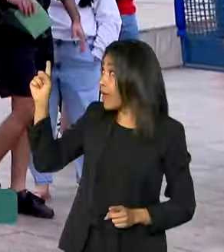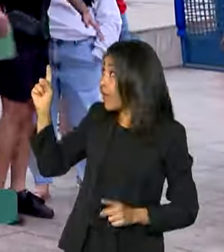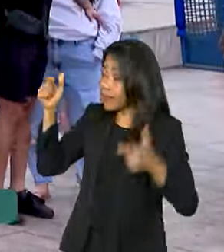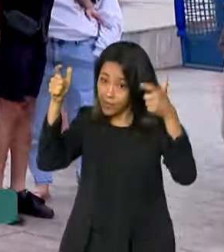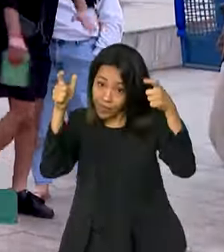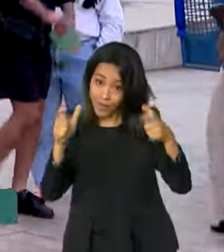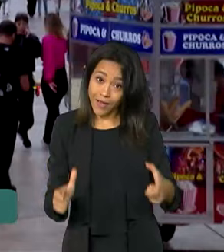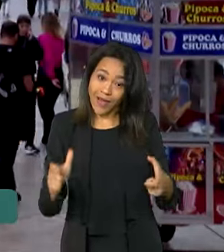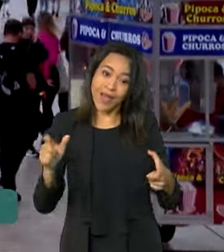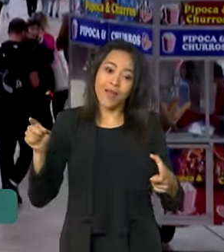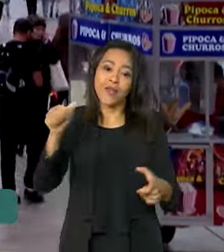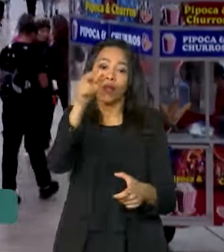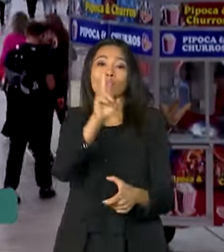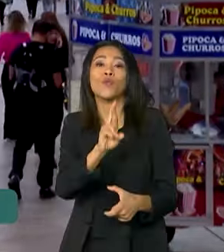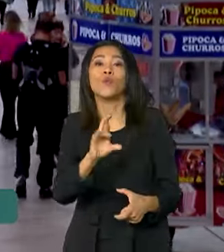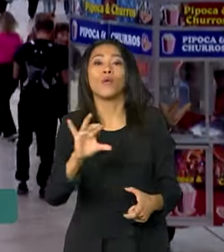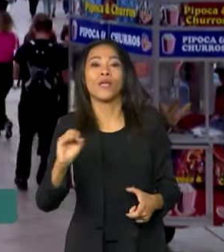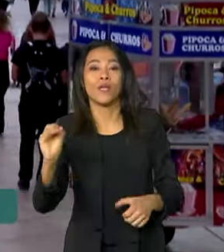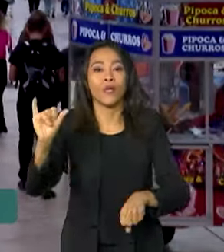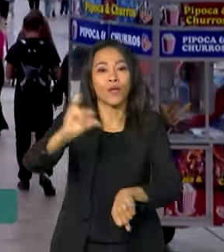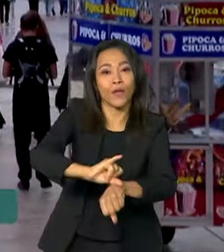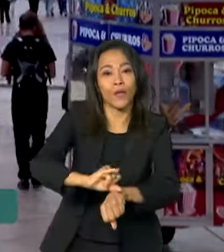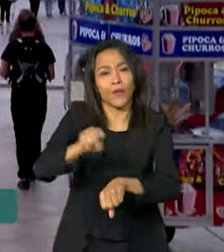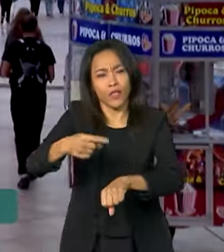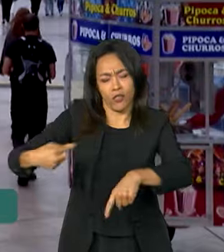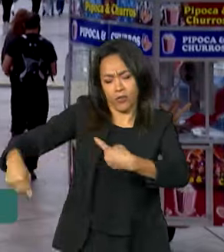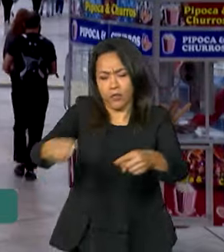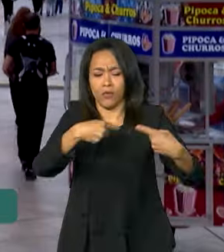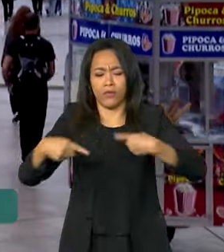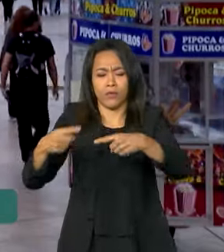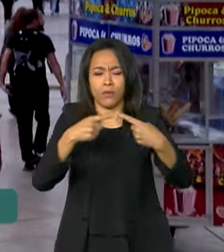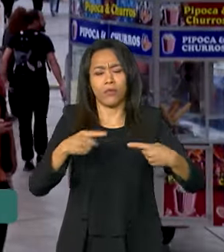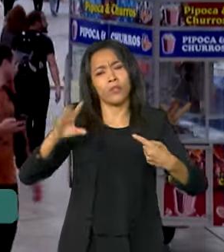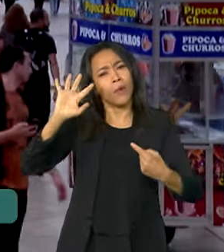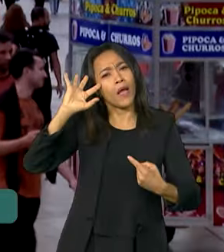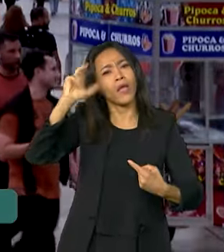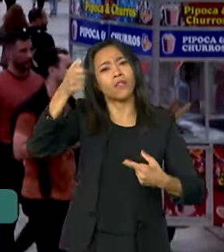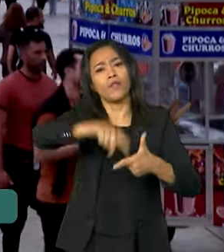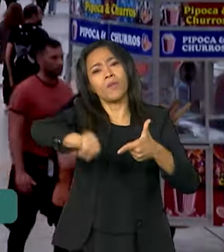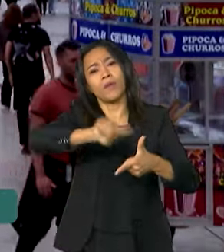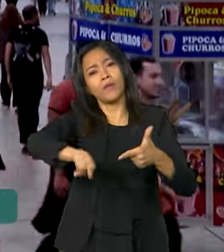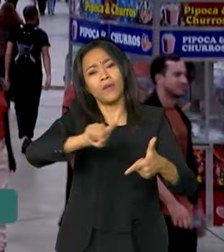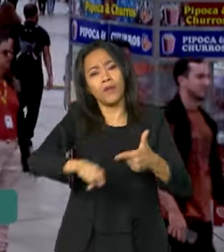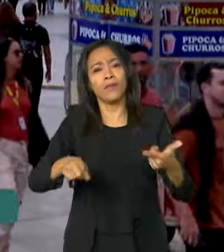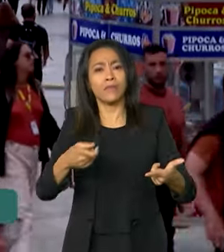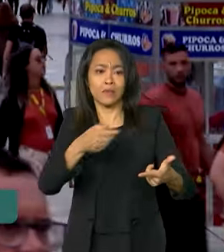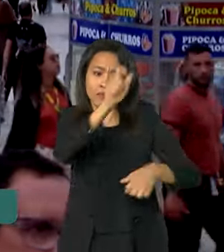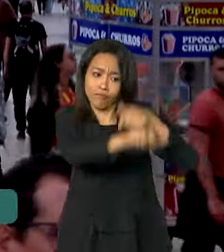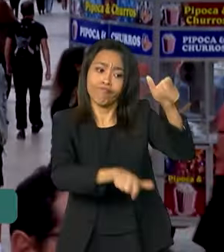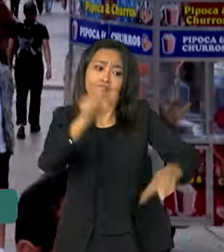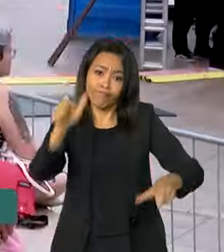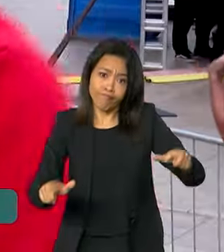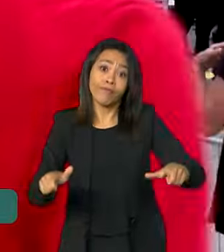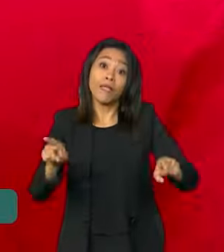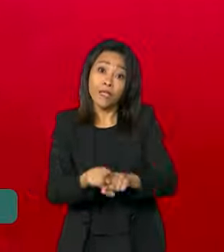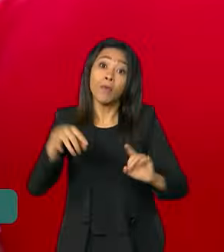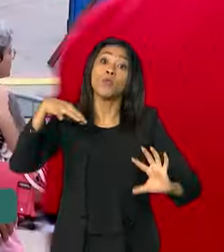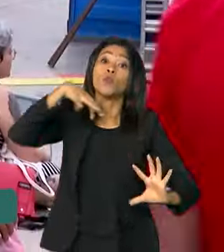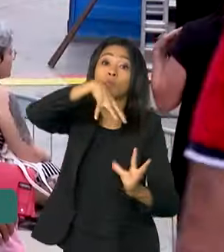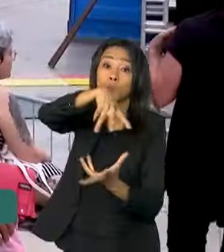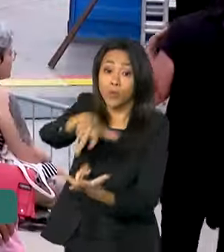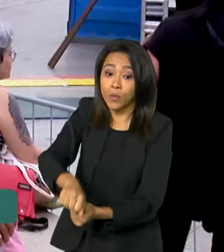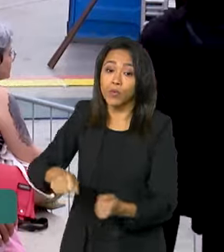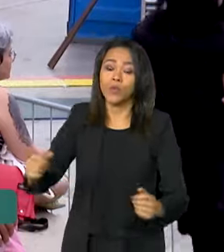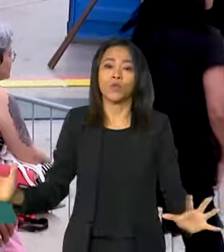Mauá, no Rio de Janeiro, que a população discute soluções para problemas do cotidiano das pessoas e do planeta. São